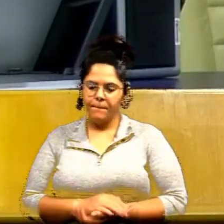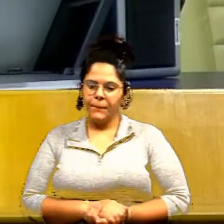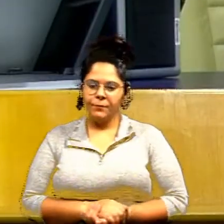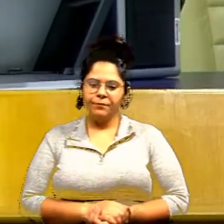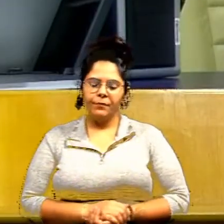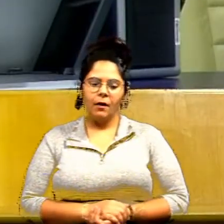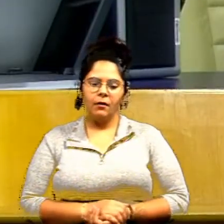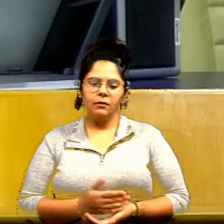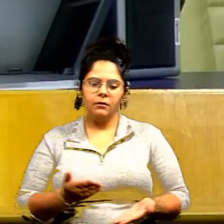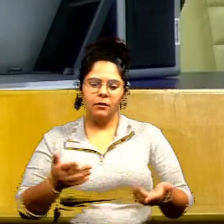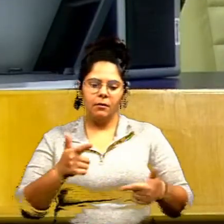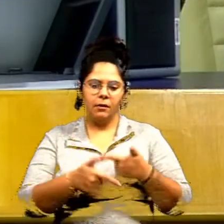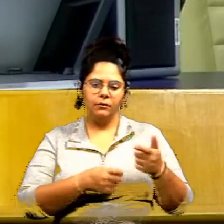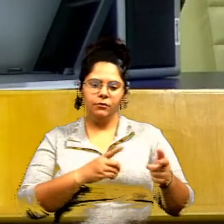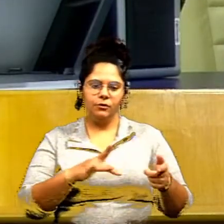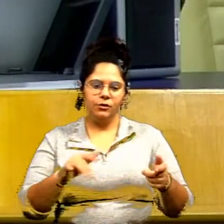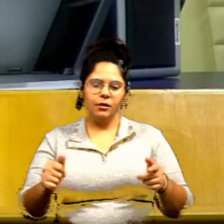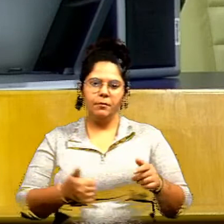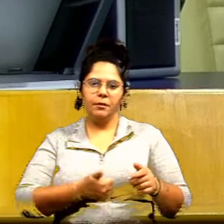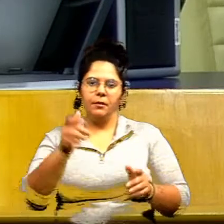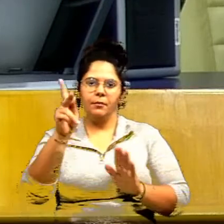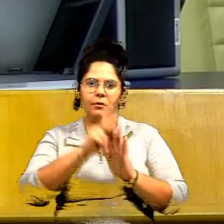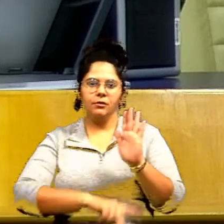vereador Álvaro, por gentileza, primeiro projeto.